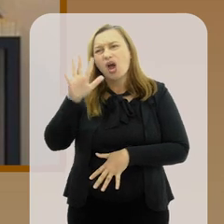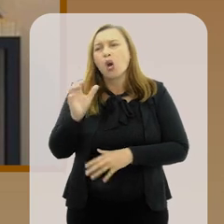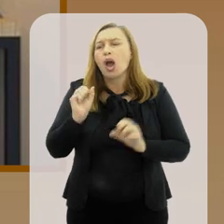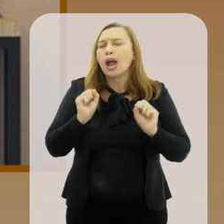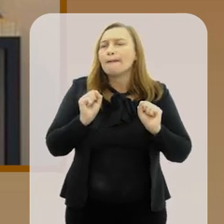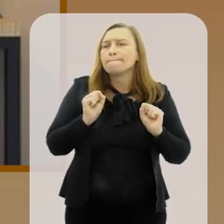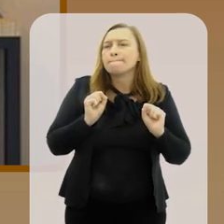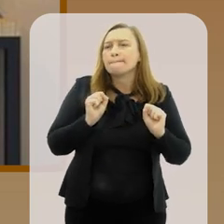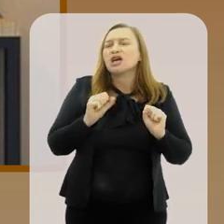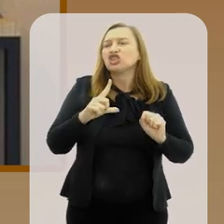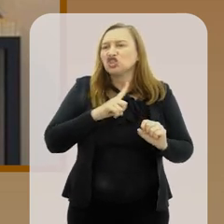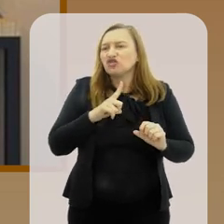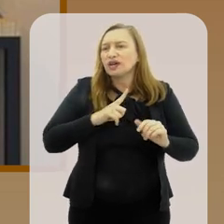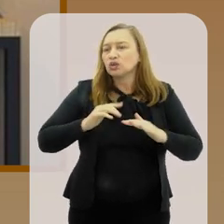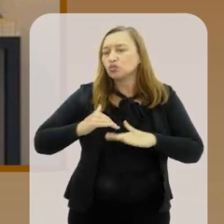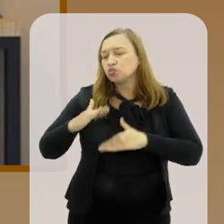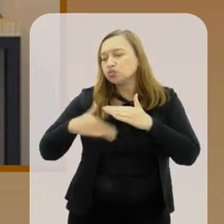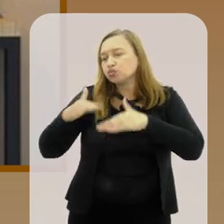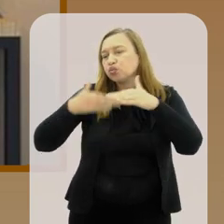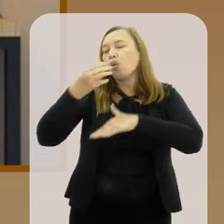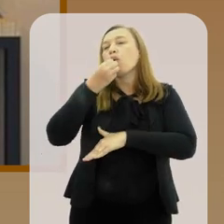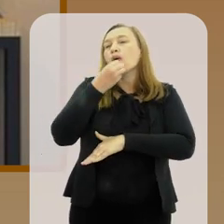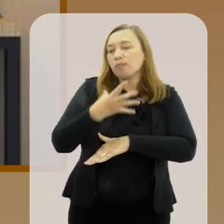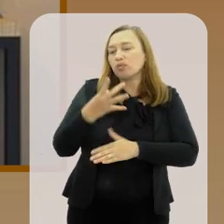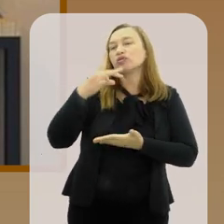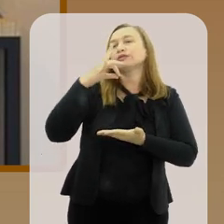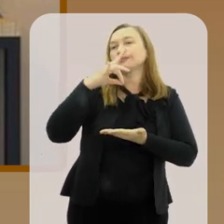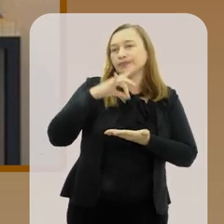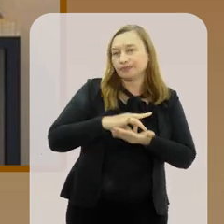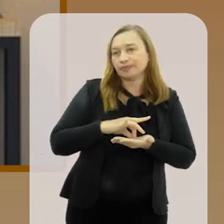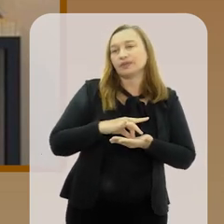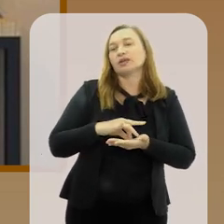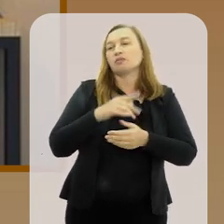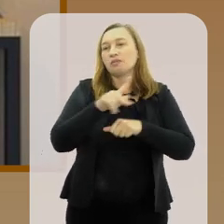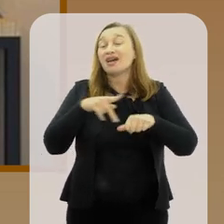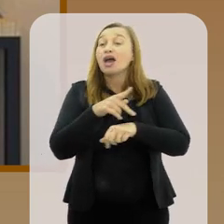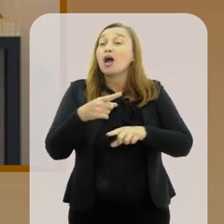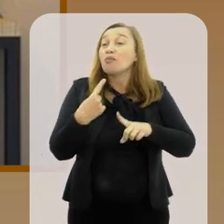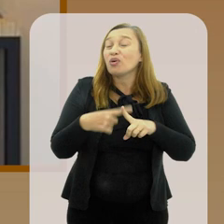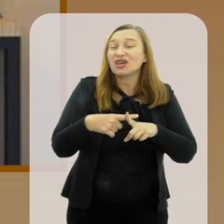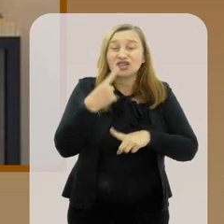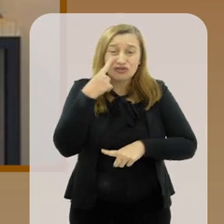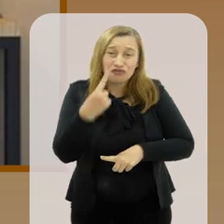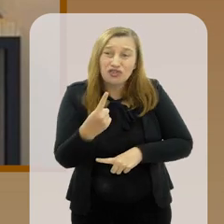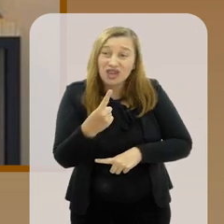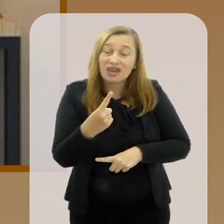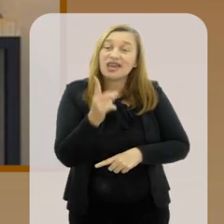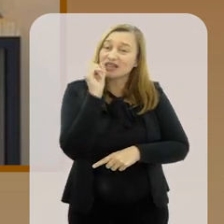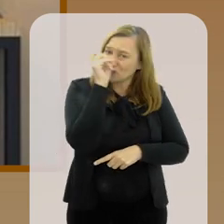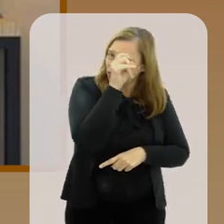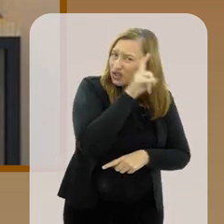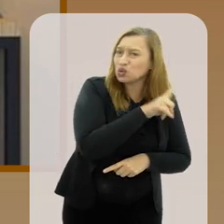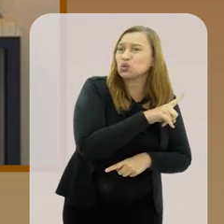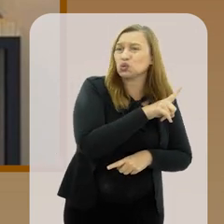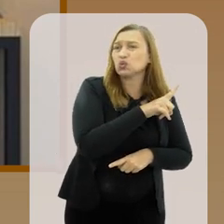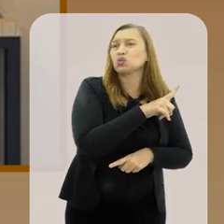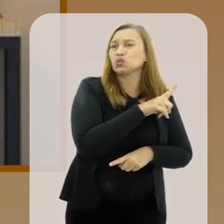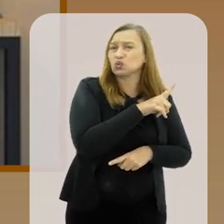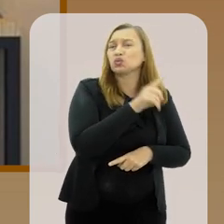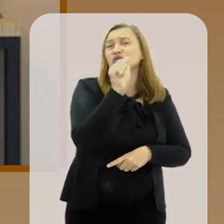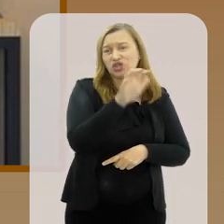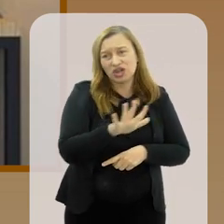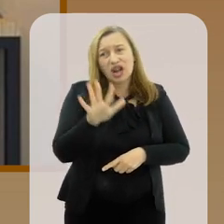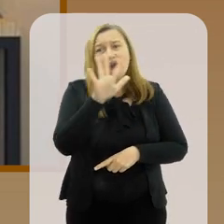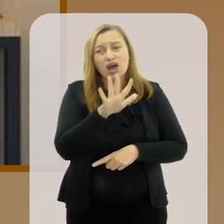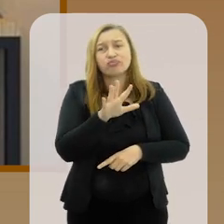geral tivesse uma evolução efetiva no nosso país? Porque a gente vê que é difícil